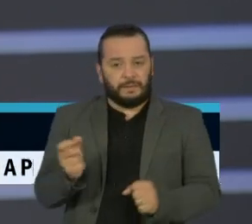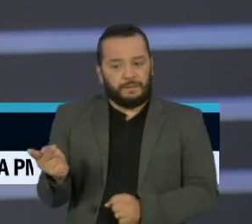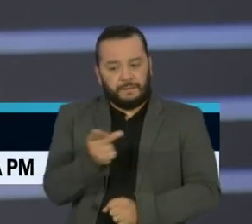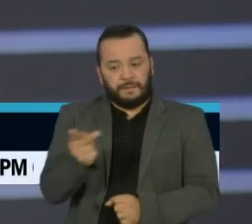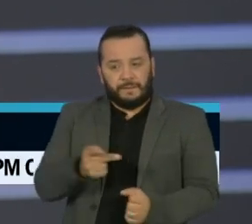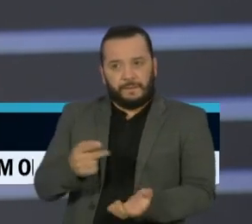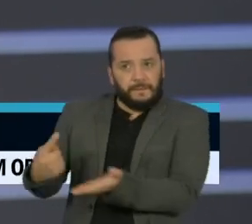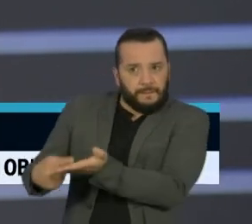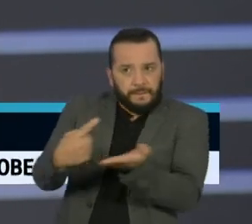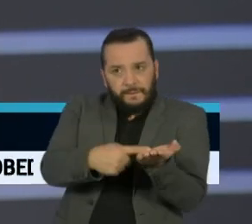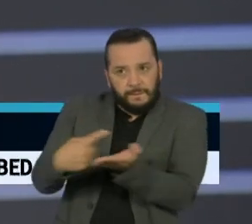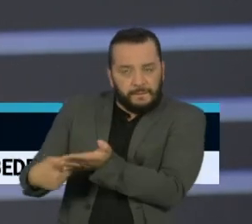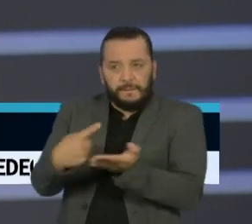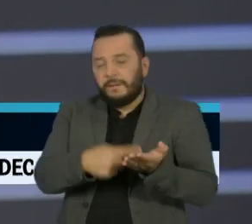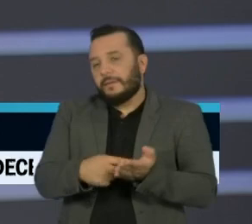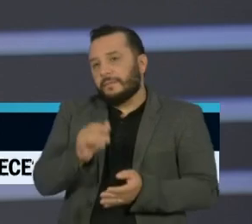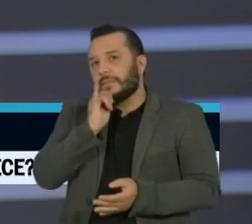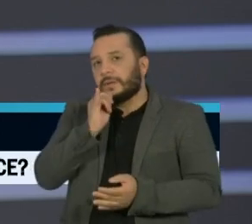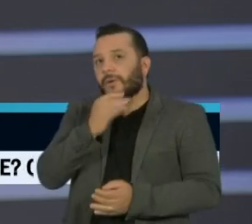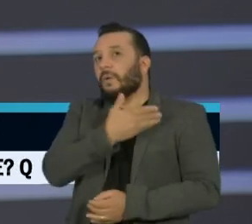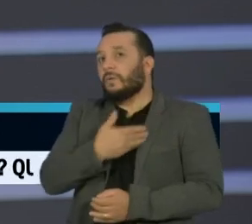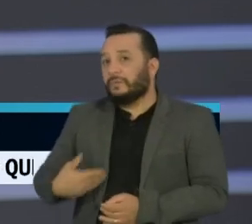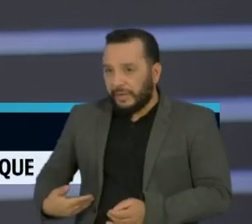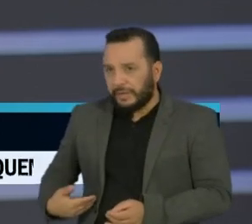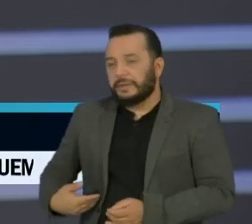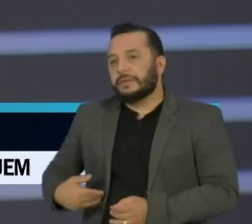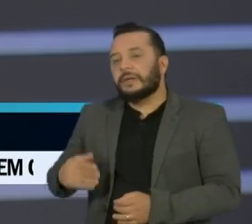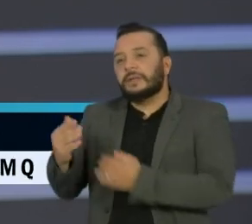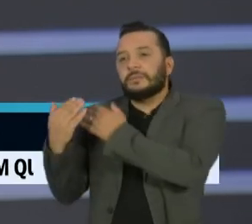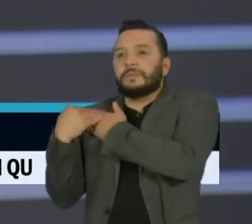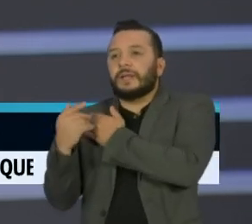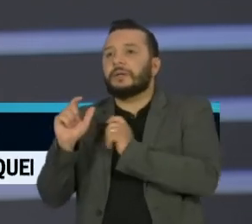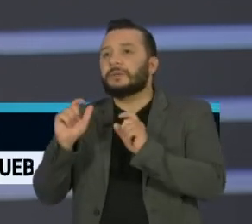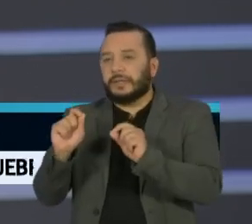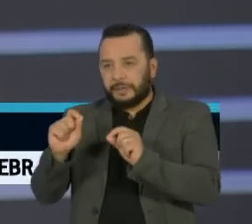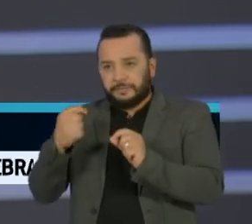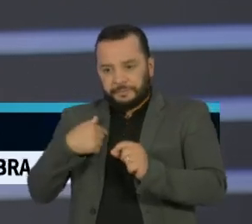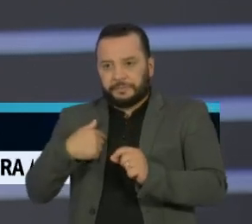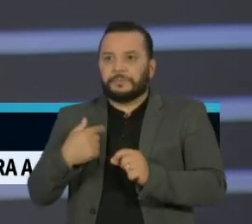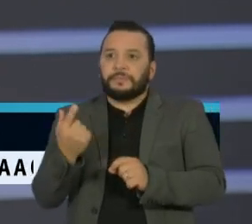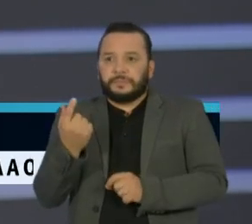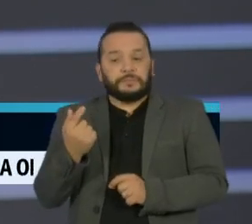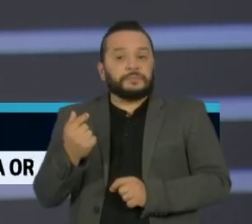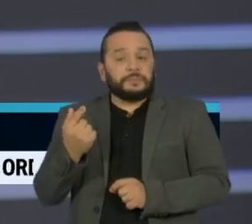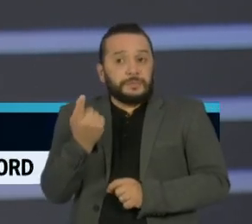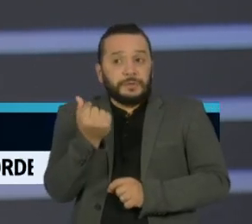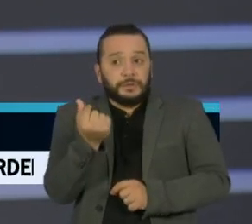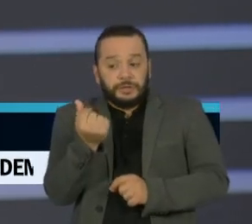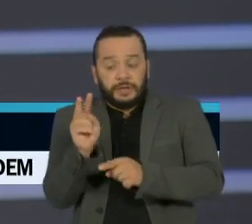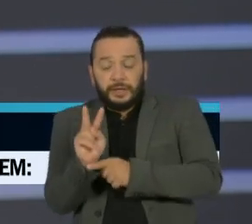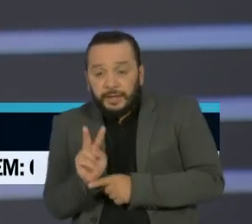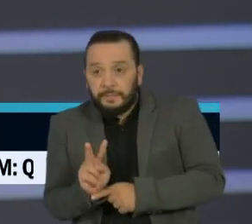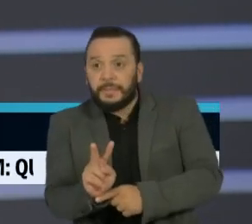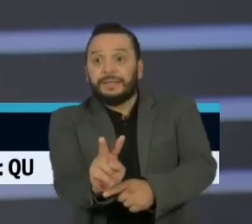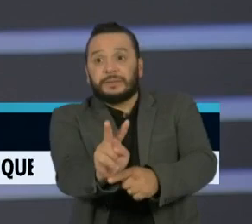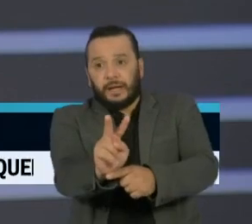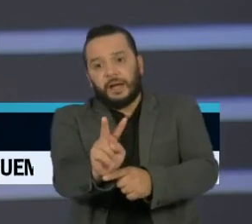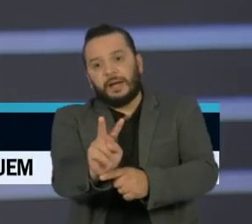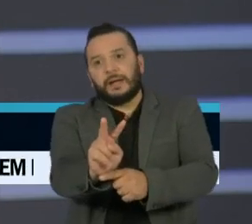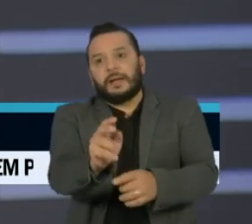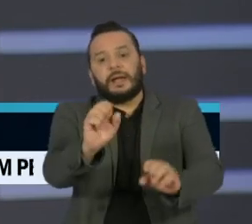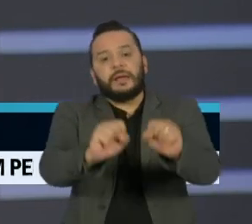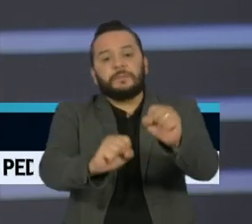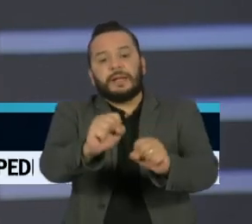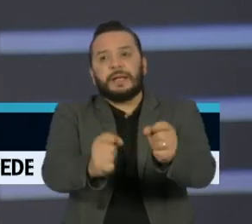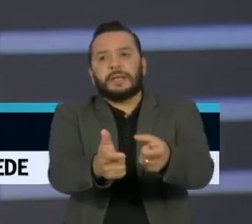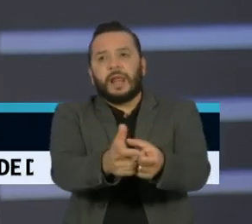que é, por exemplo, no caso das pequenas e médias empresas, fazer recursos chegarem não só aos bancos, mas dos bancos para as pequenas